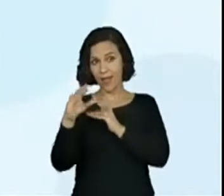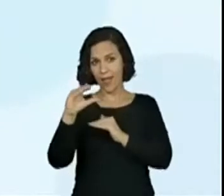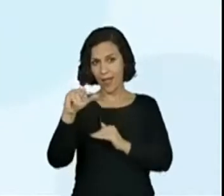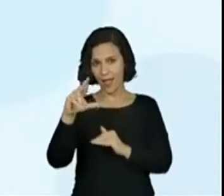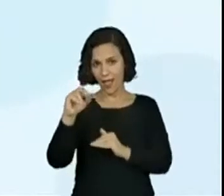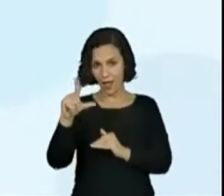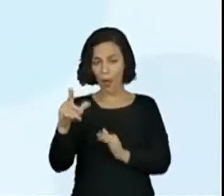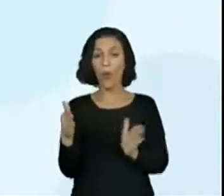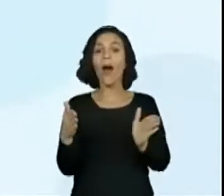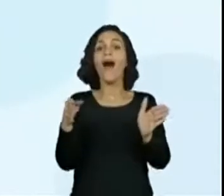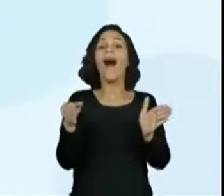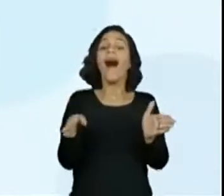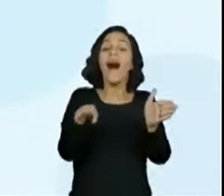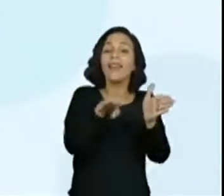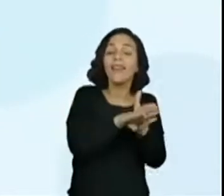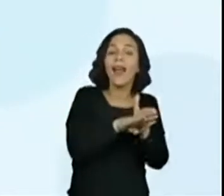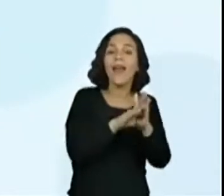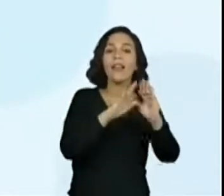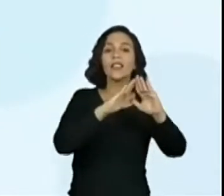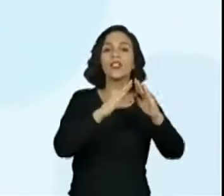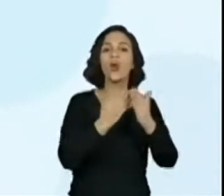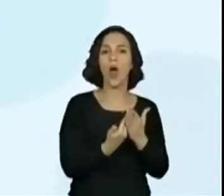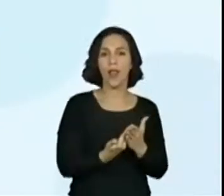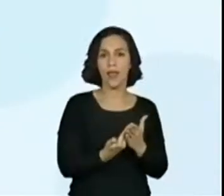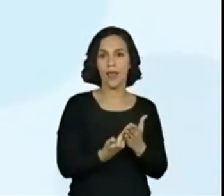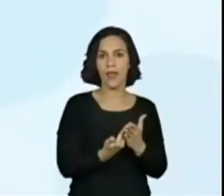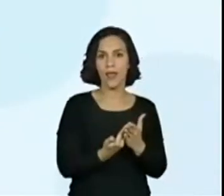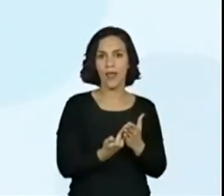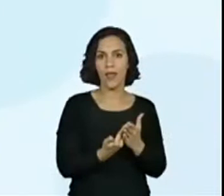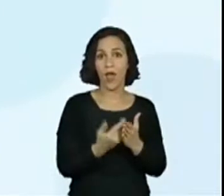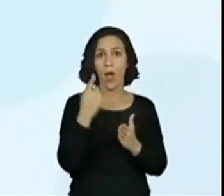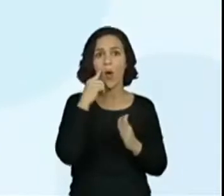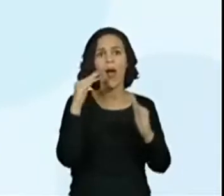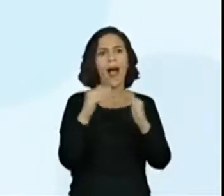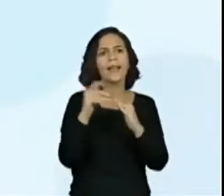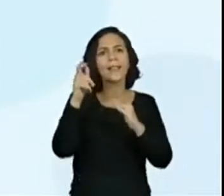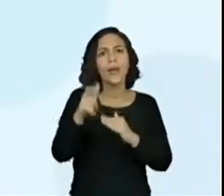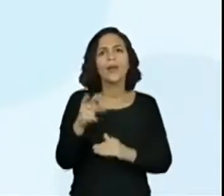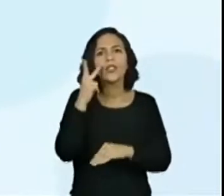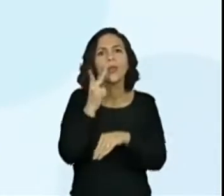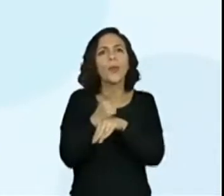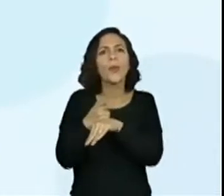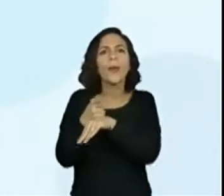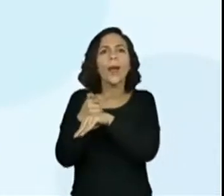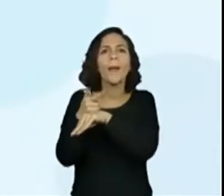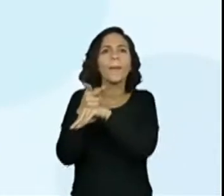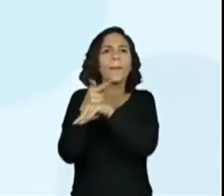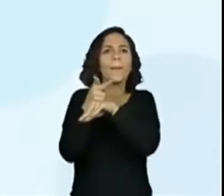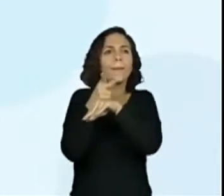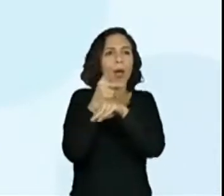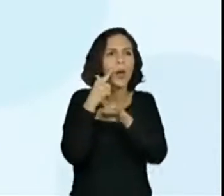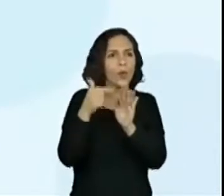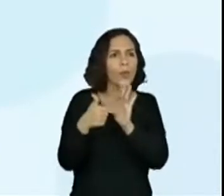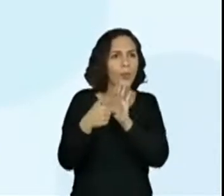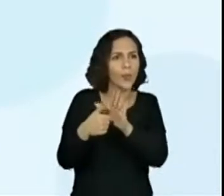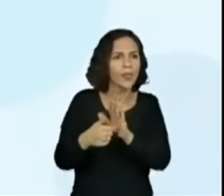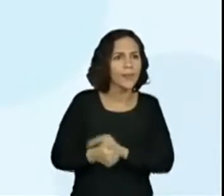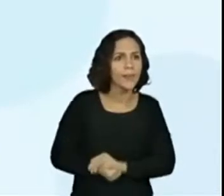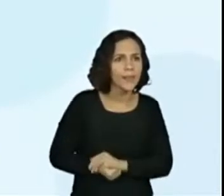escola. Vamos dar uma olhadinha aqui no mapa. Onde está a casa da Carol? Vou circular para vocês, tá?